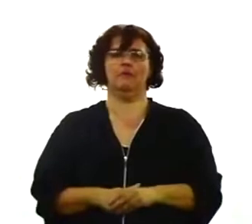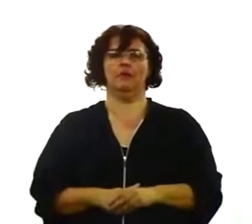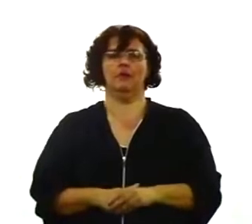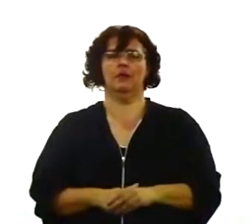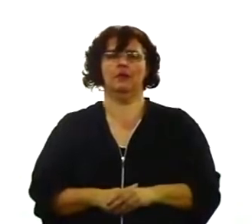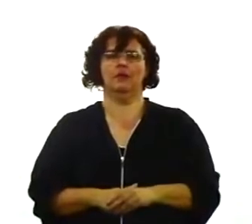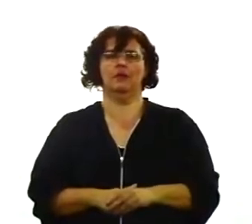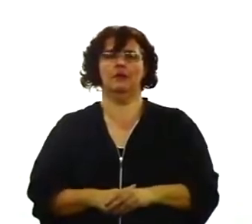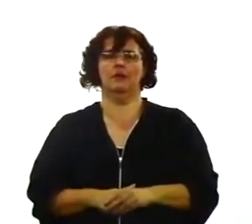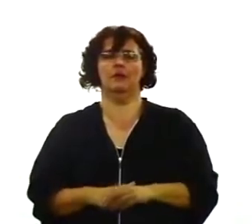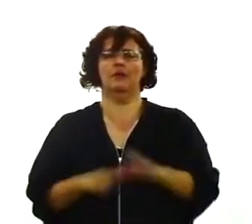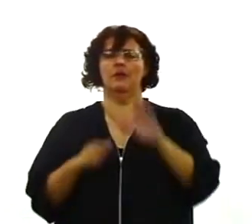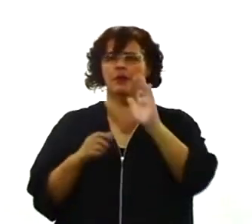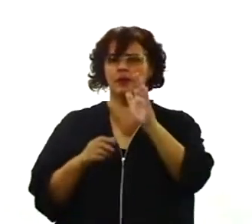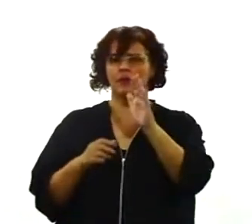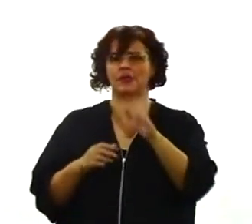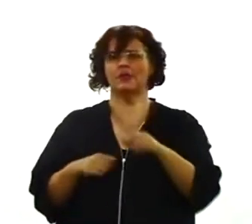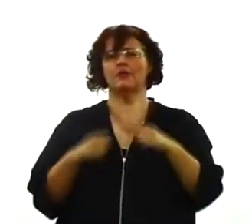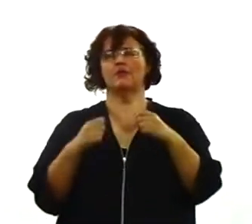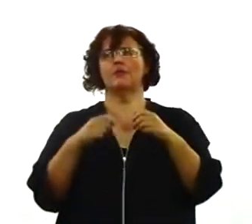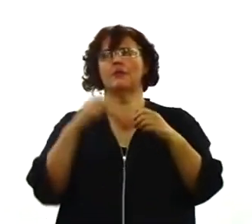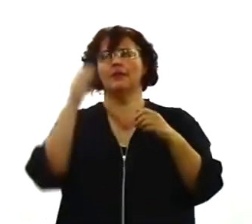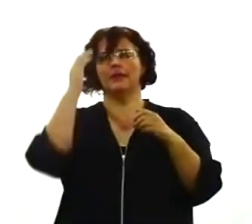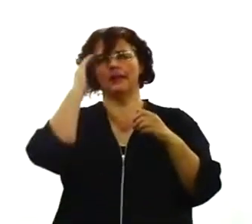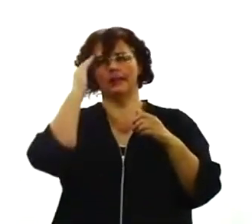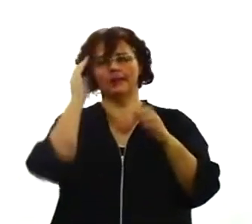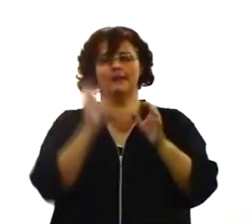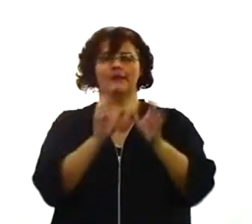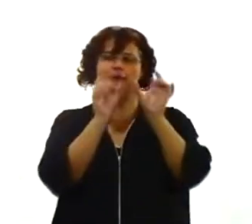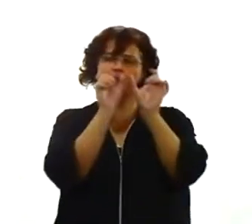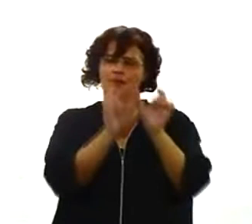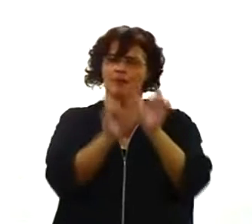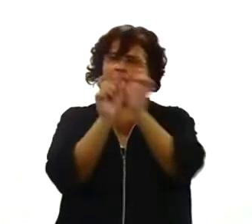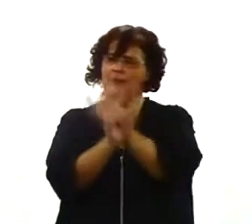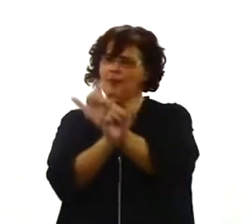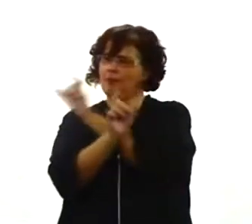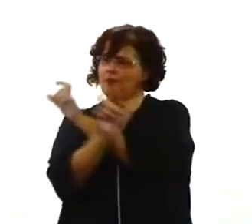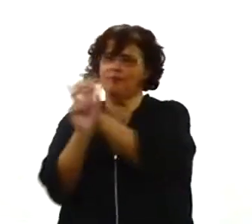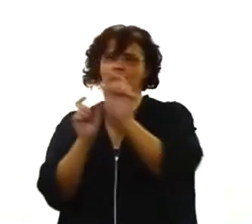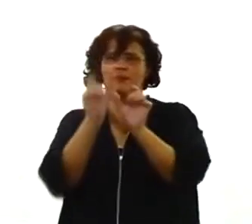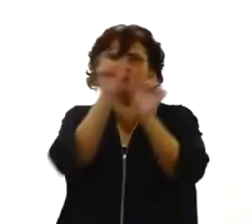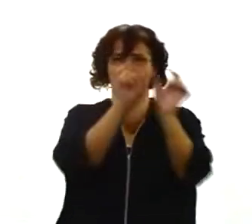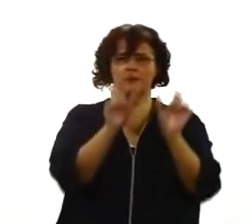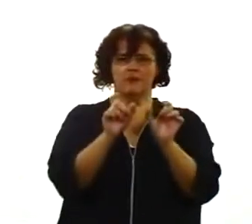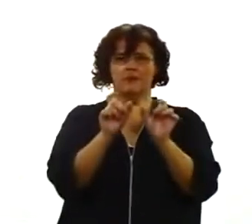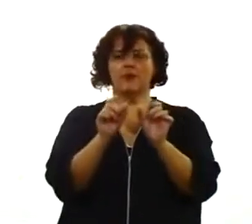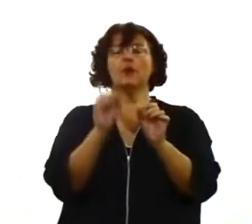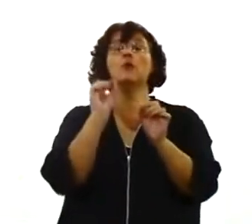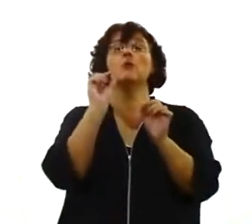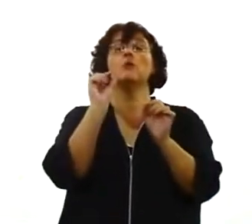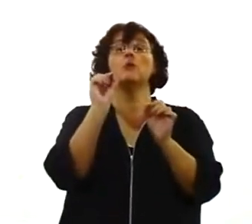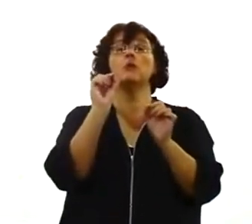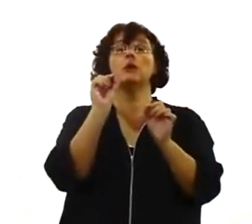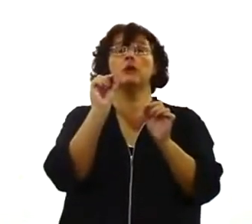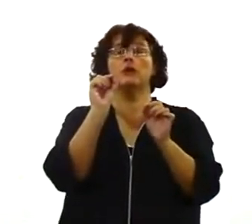uma linha gramatical que vai nos ajudar a compreender três coisas. O que é um sinal,